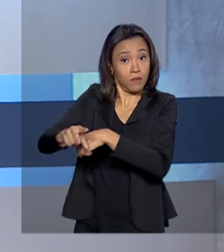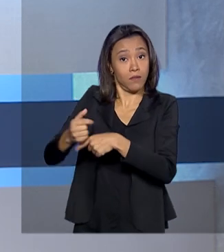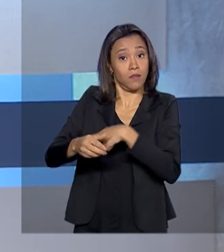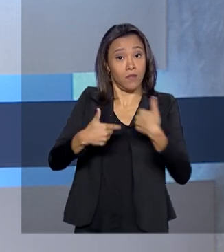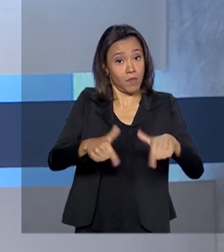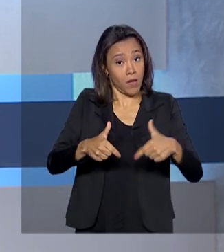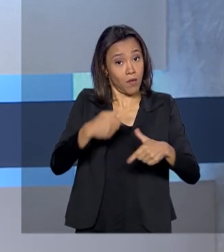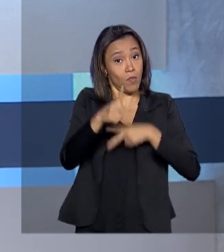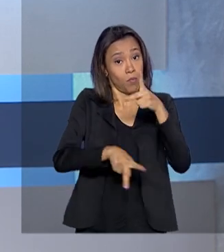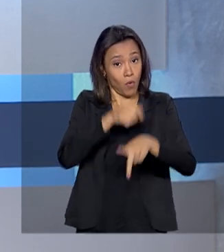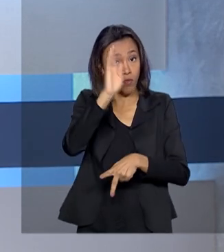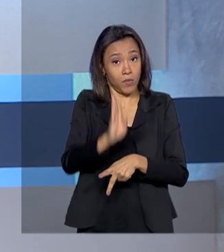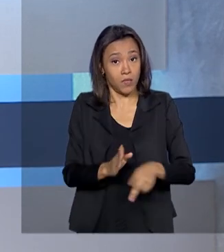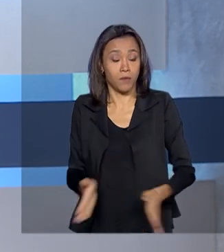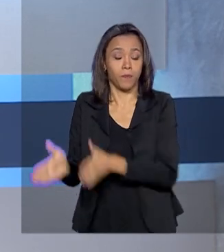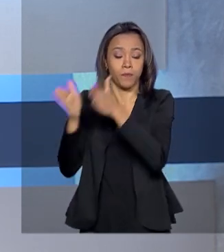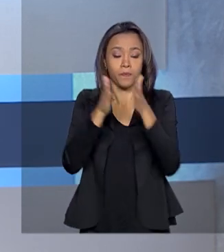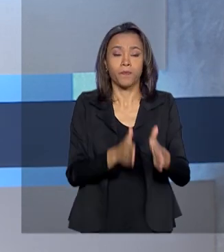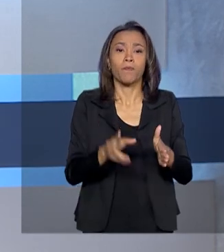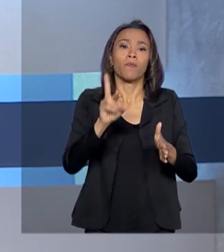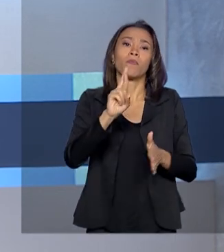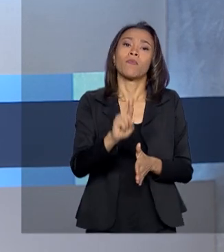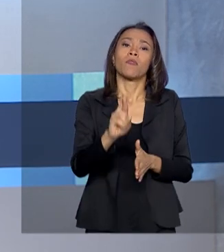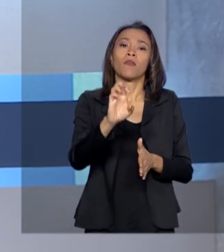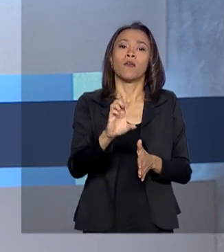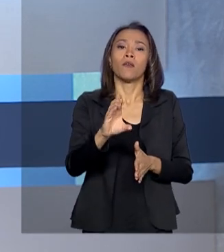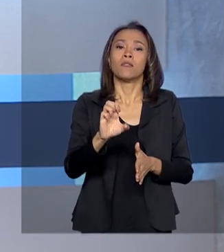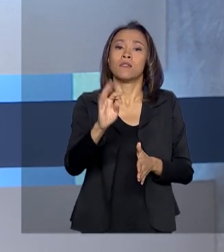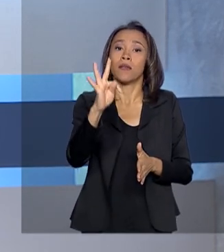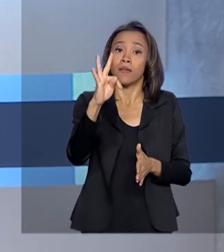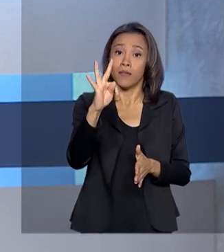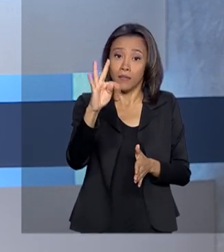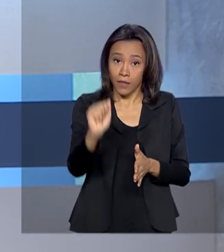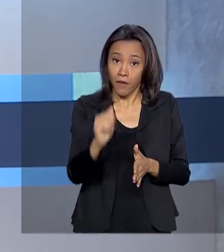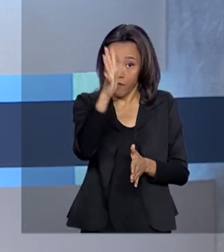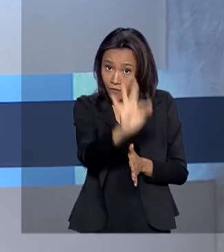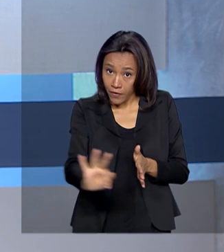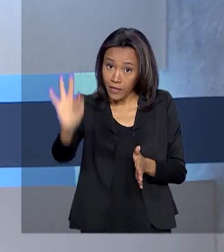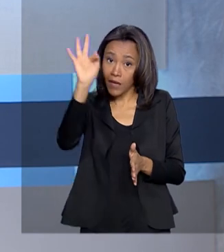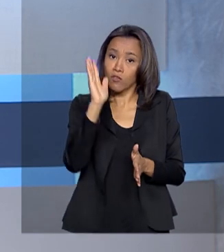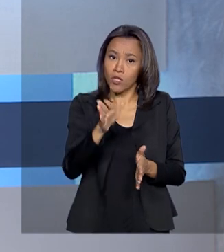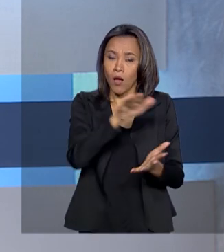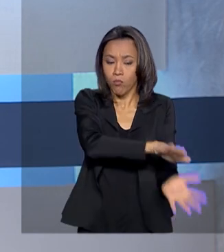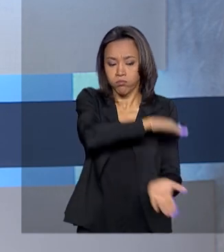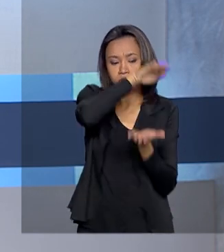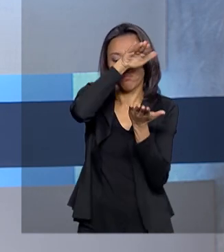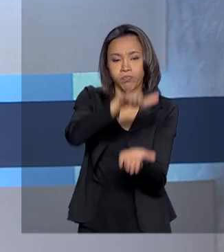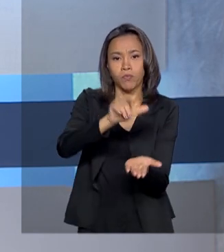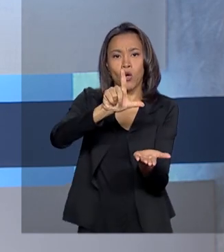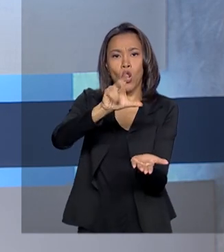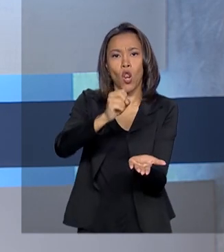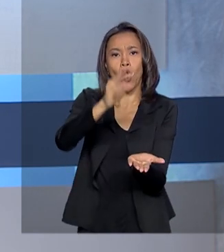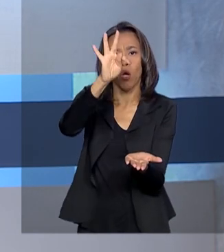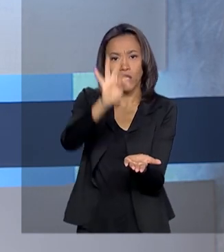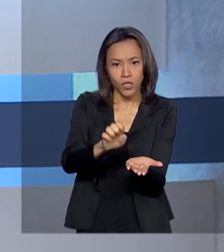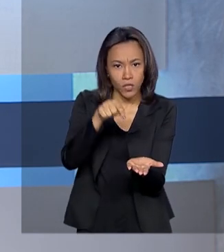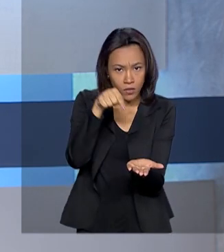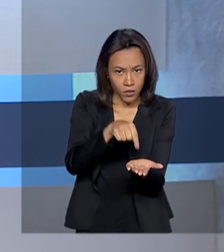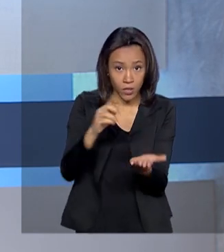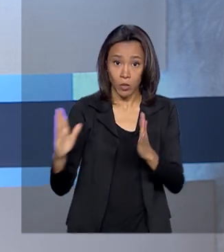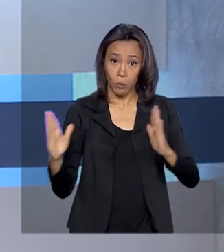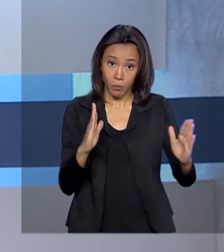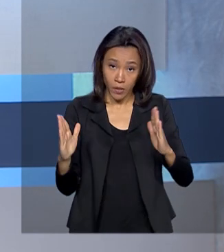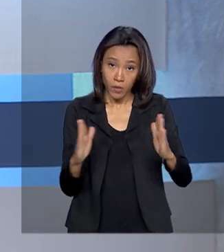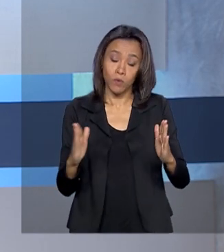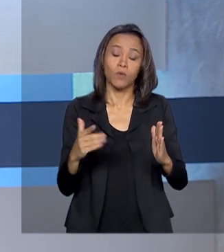A Receita Federal abriu hoje consulta ao lote residual do Imposto de Renda à Pessoa Física, referente ao período